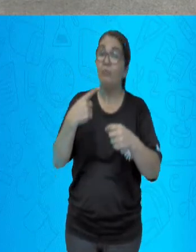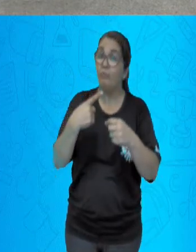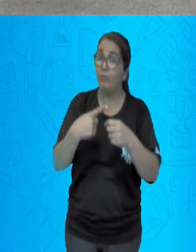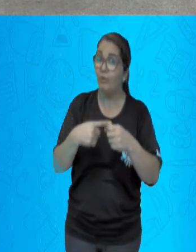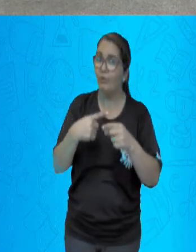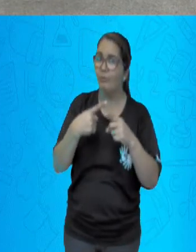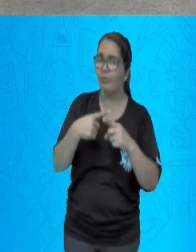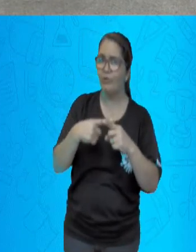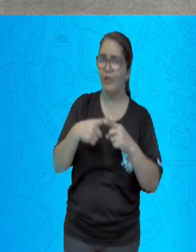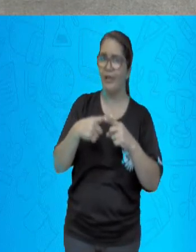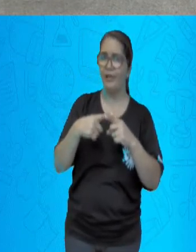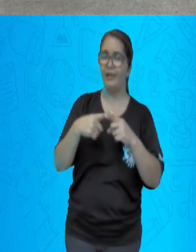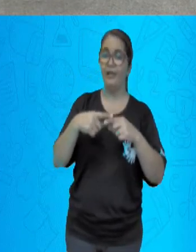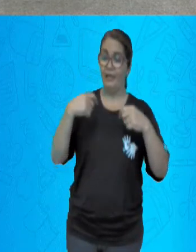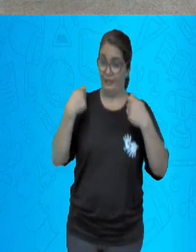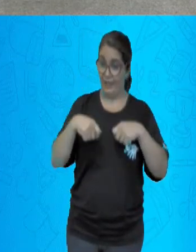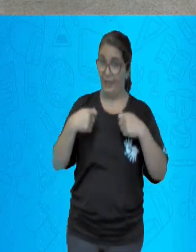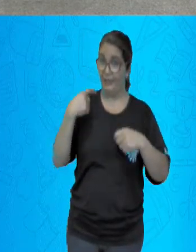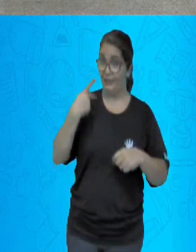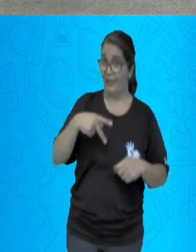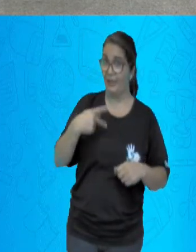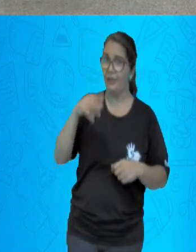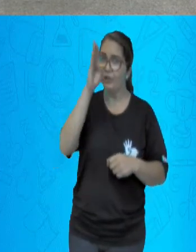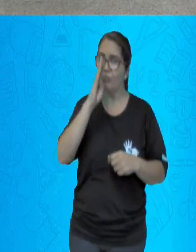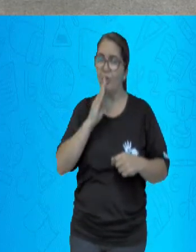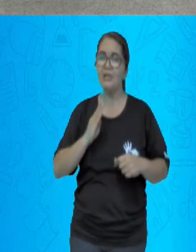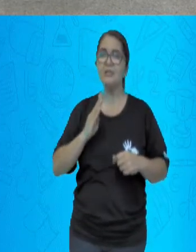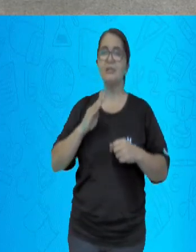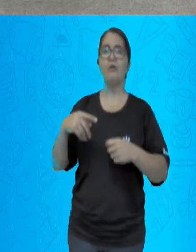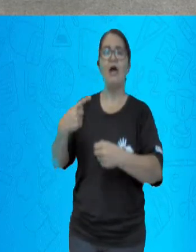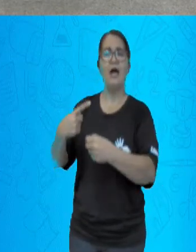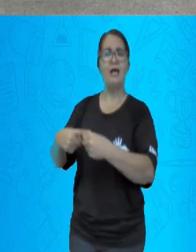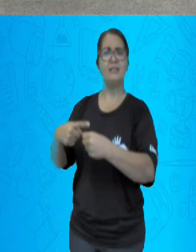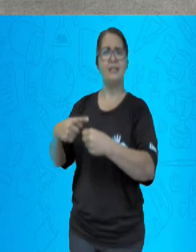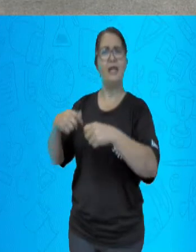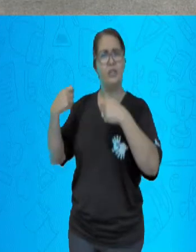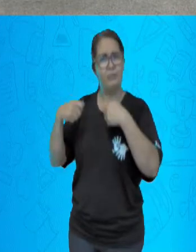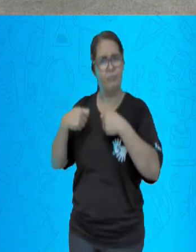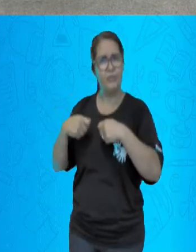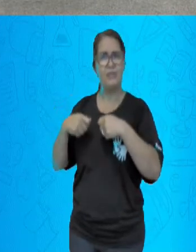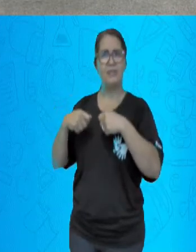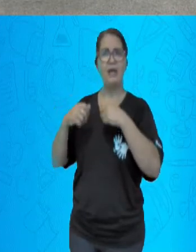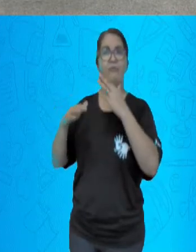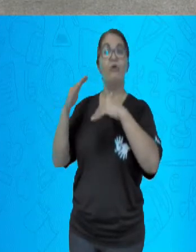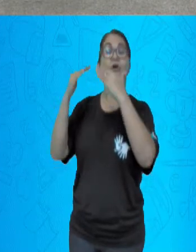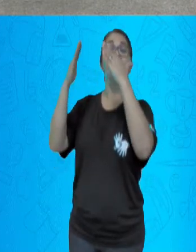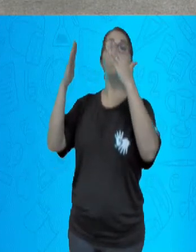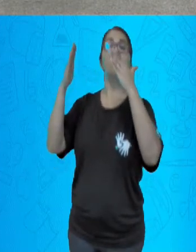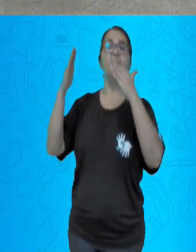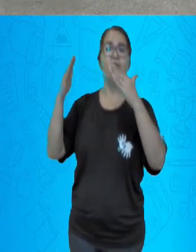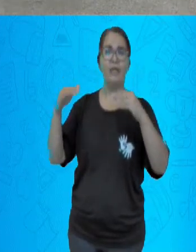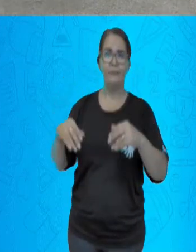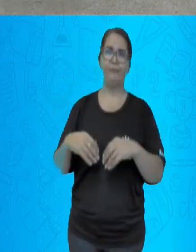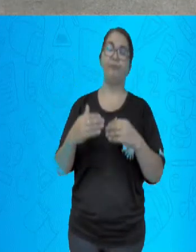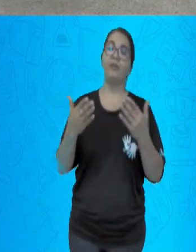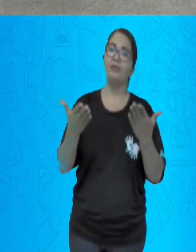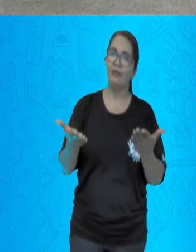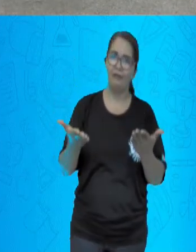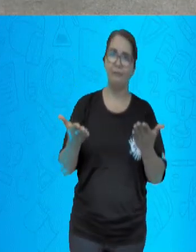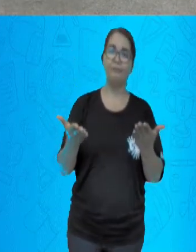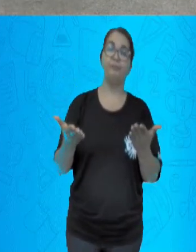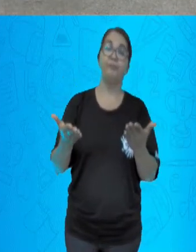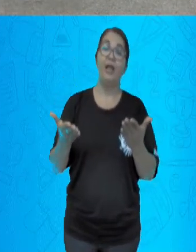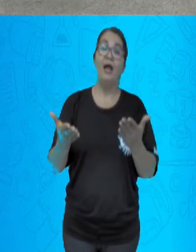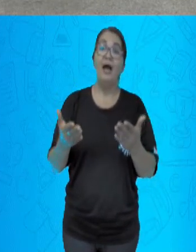reformas dos portos, iluminações públicas. Por isso, os pobres tinham que sair e ir para os morros.